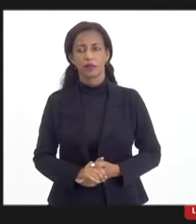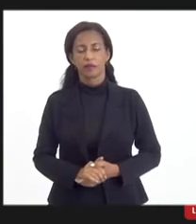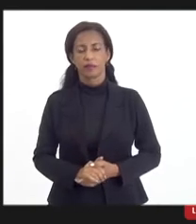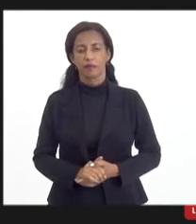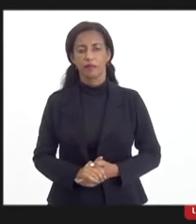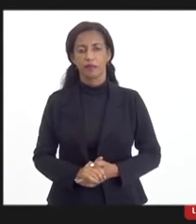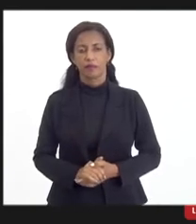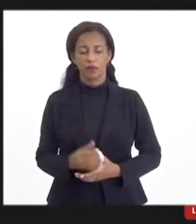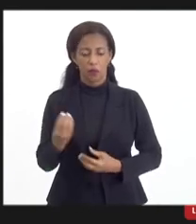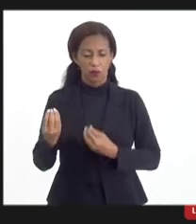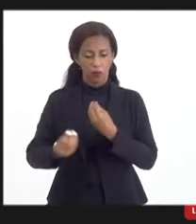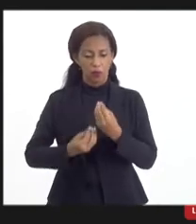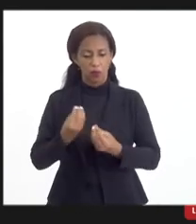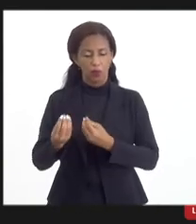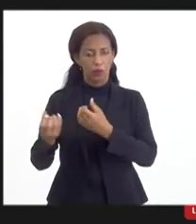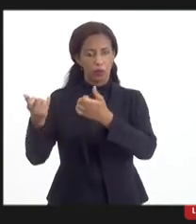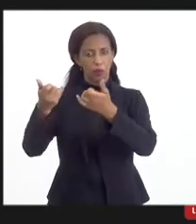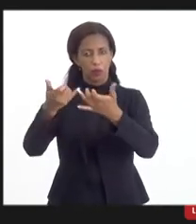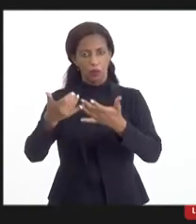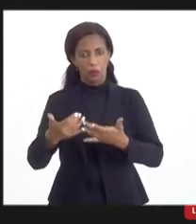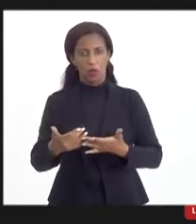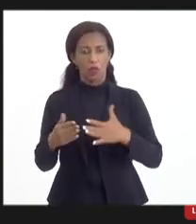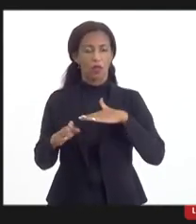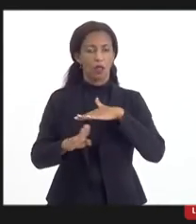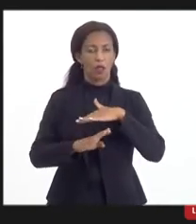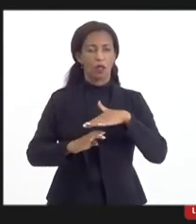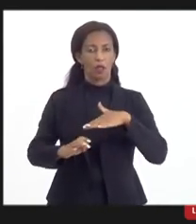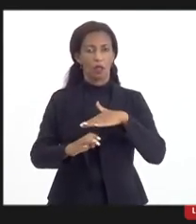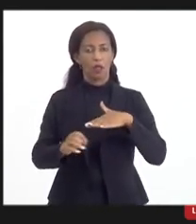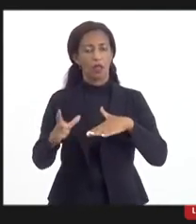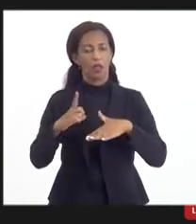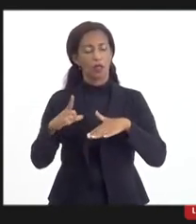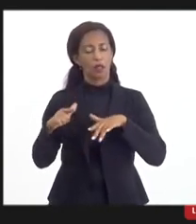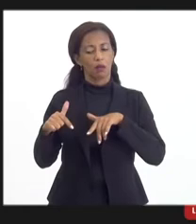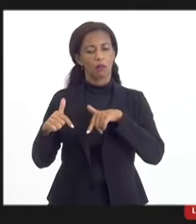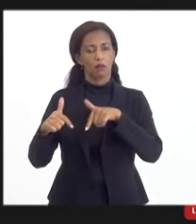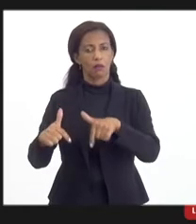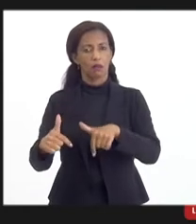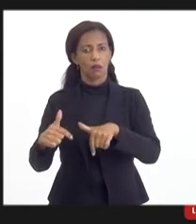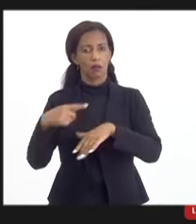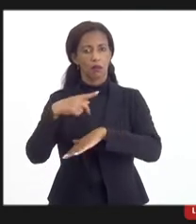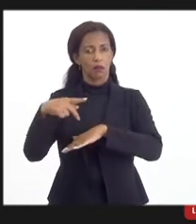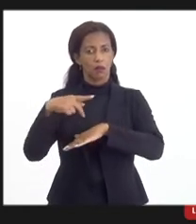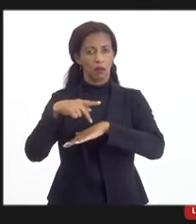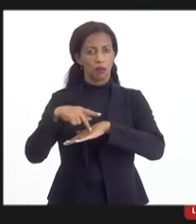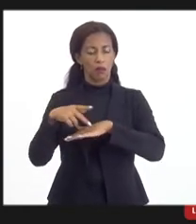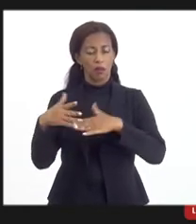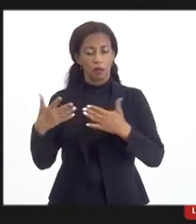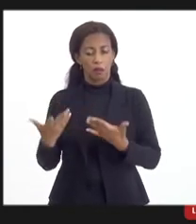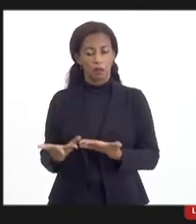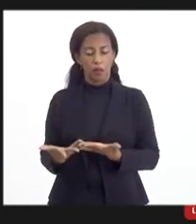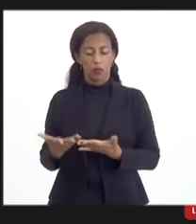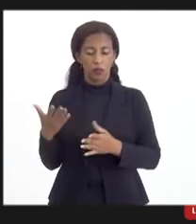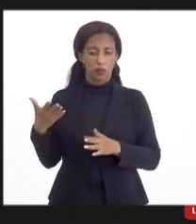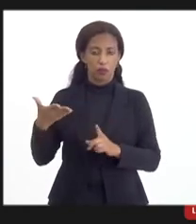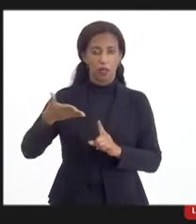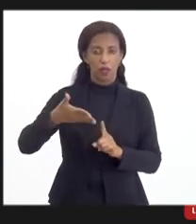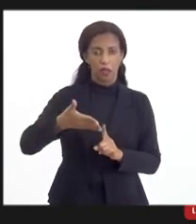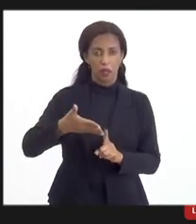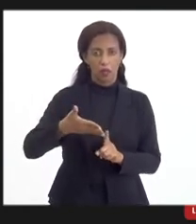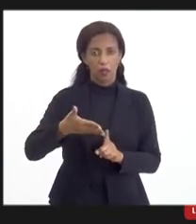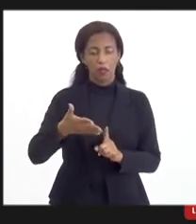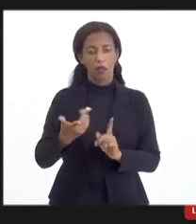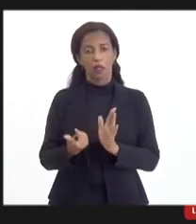como o senhor falou, a BIMAC tem atuação nacional, mas quando se referiu à questão